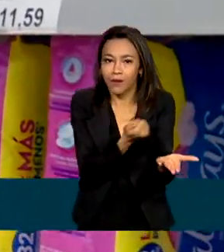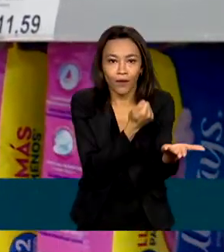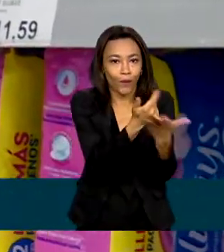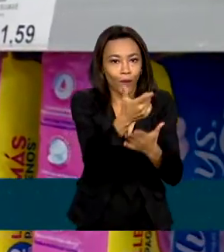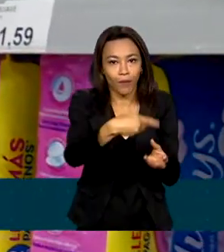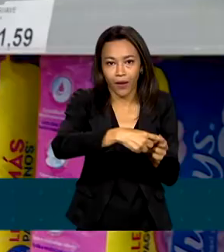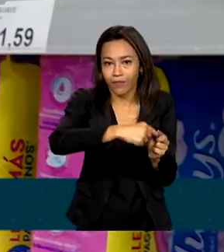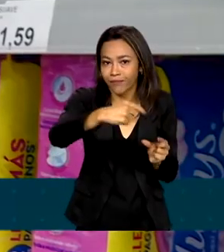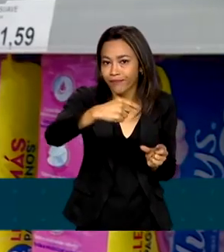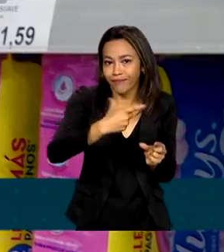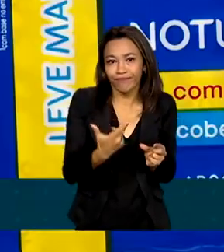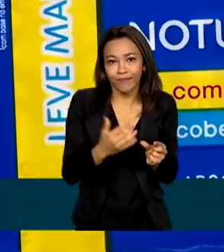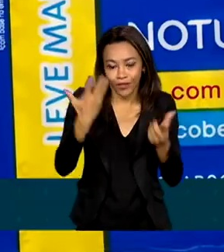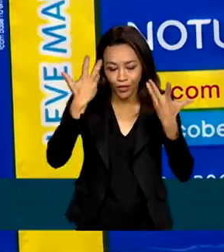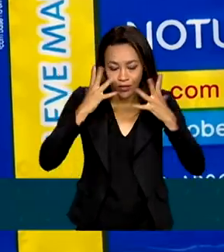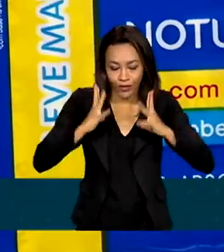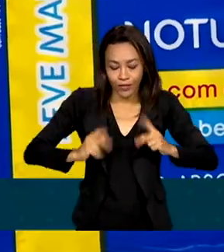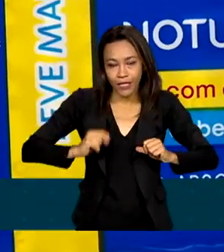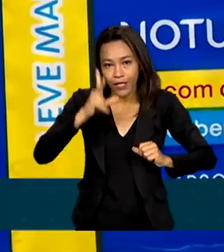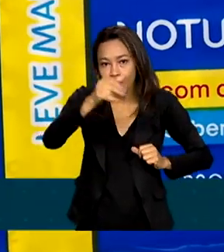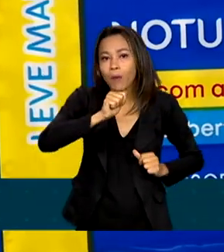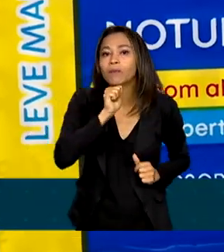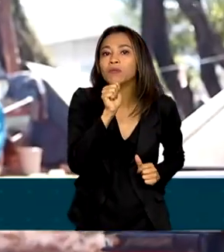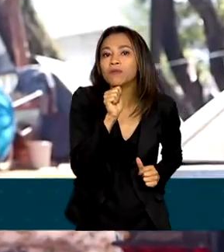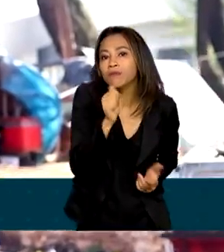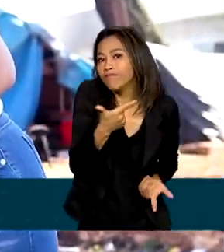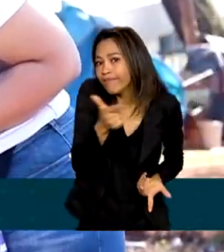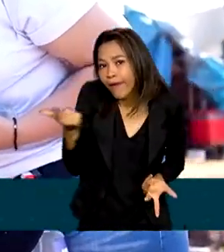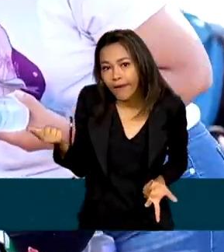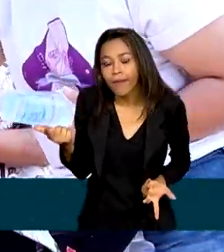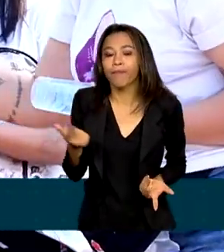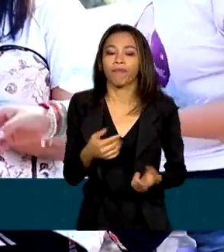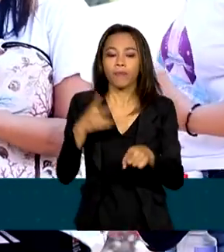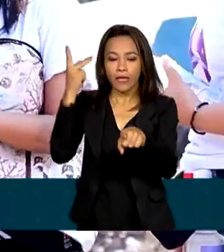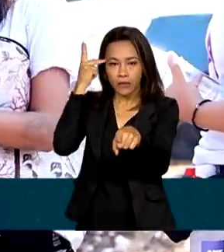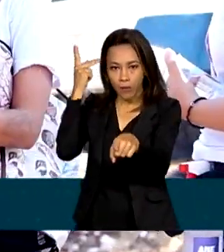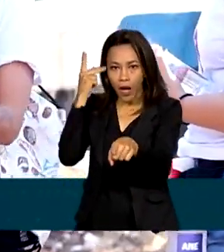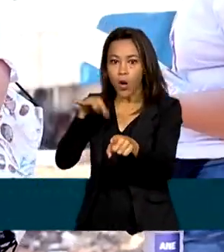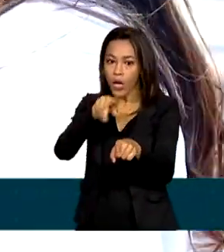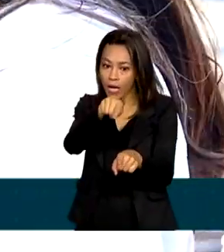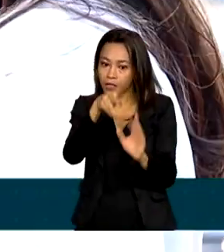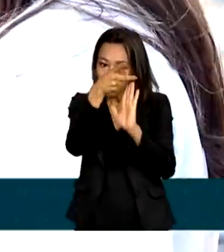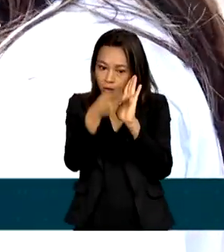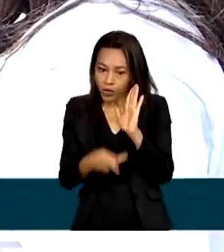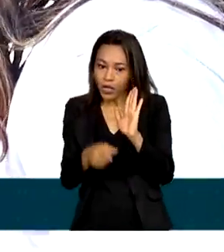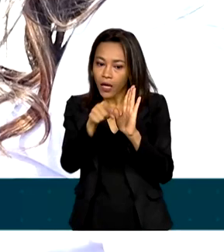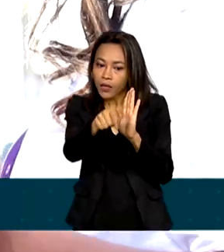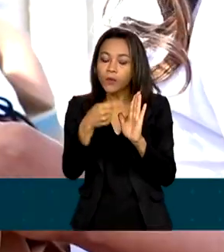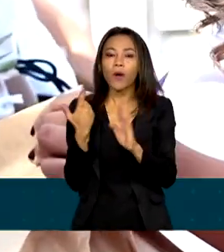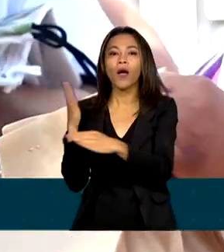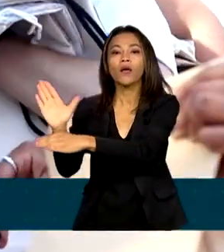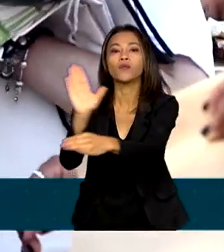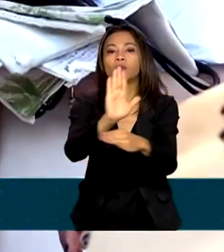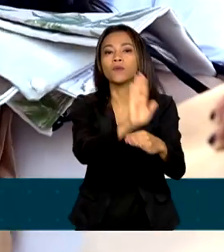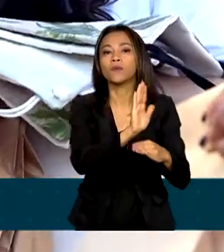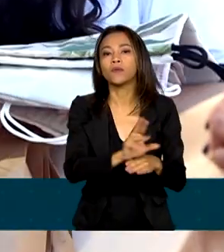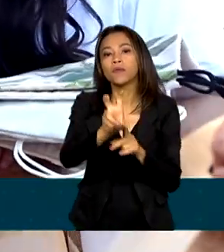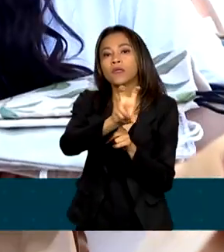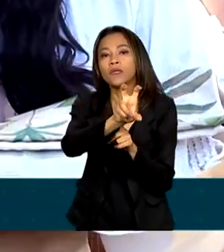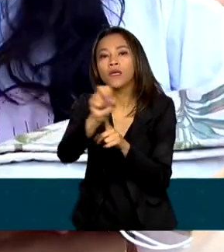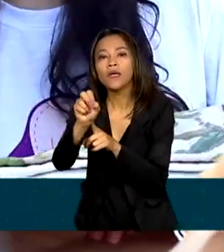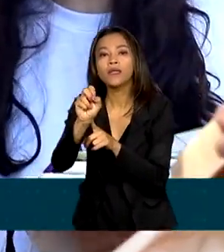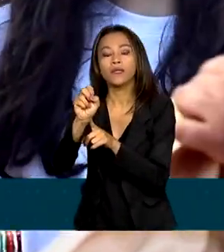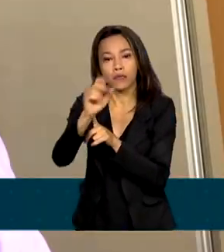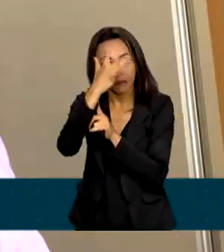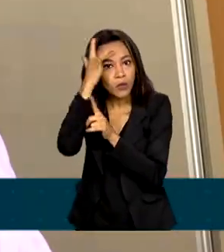itens básicos de higiene como absorventes. Em São Paulo, o projeto Absorver atende cerca de 500 pessoas